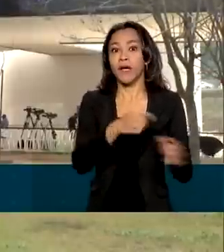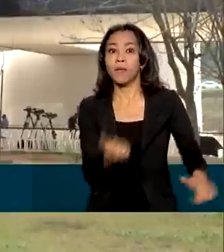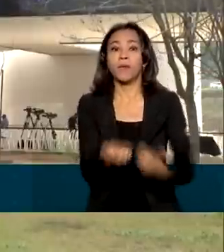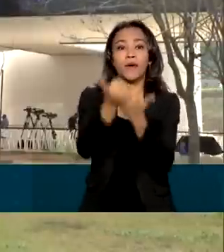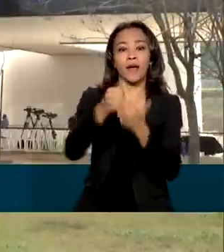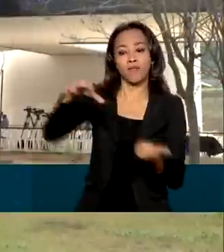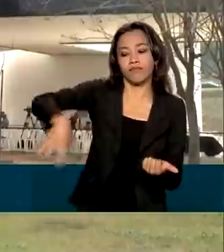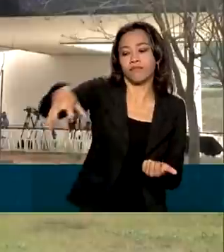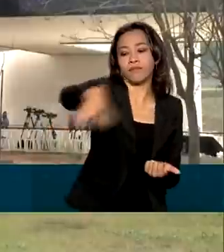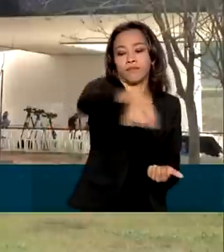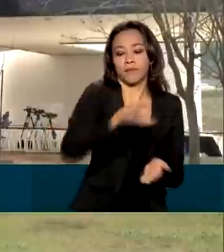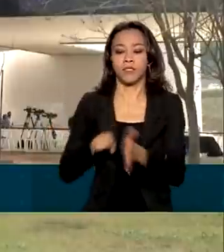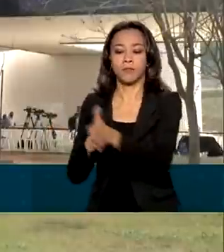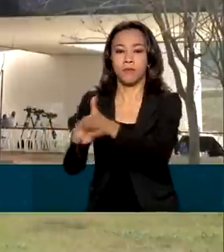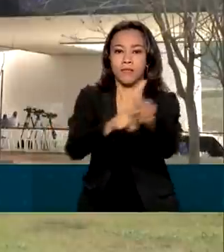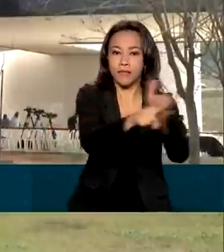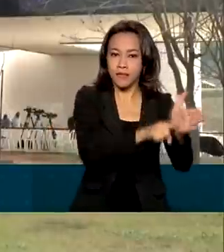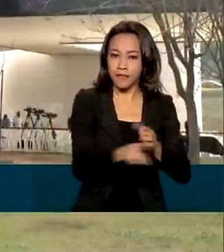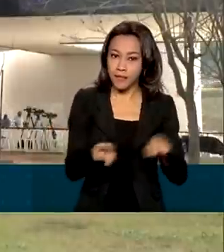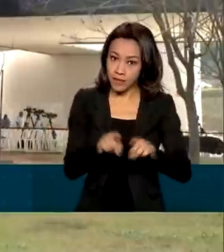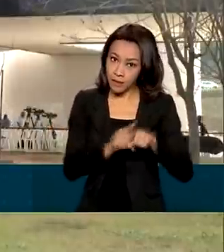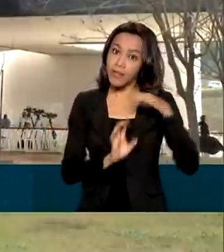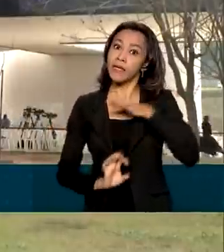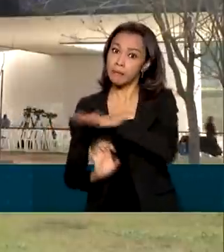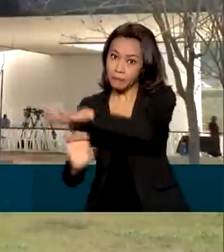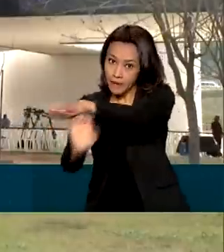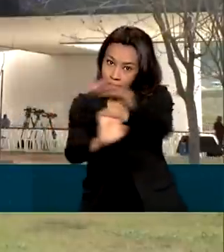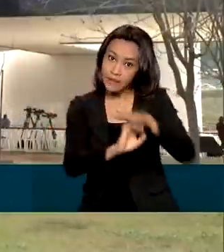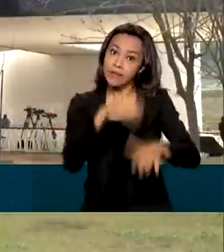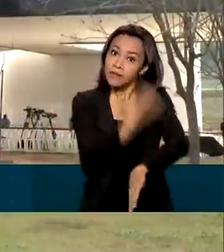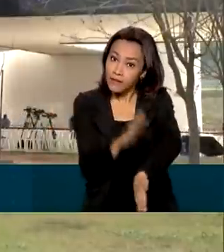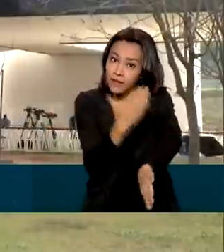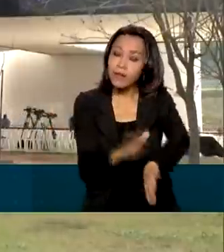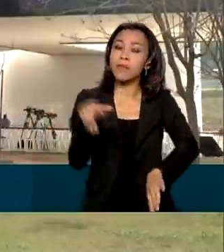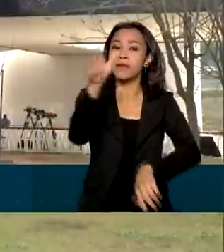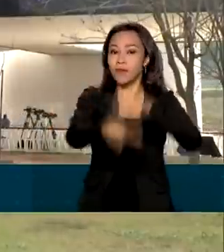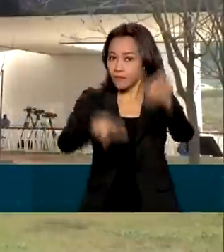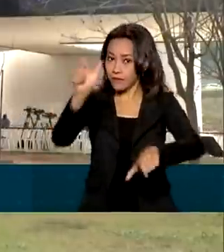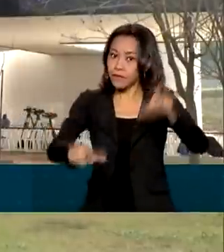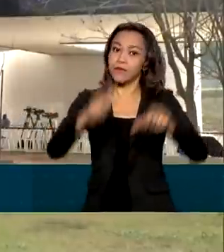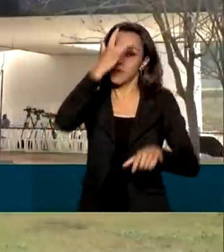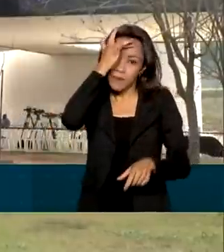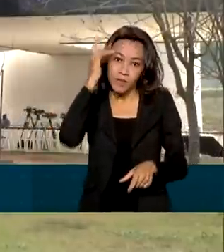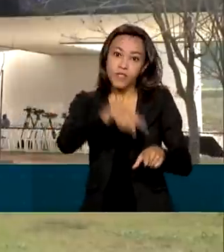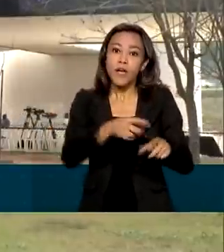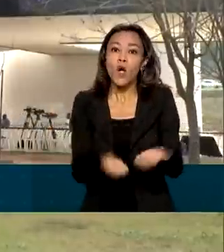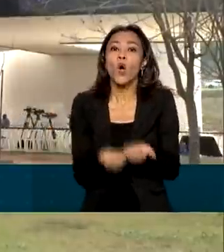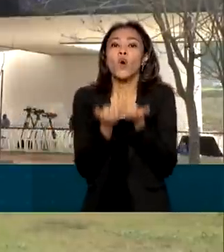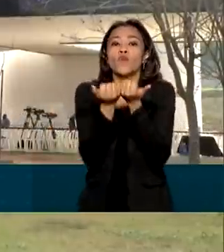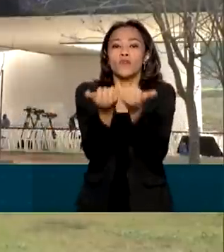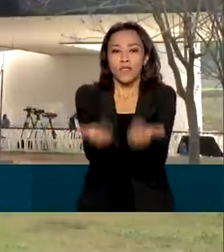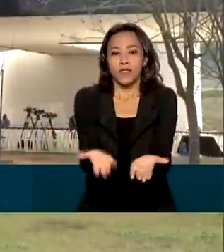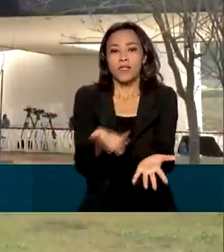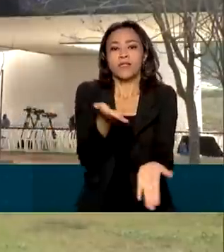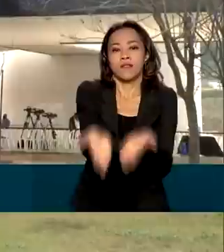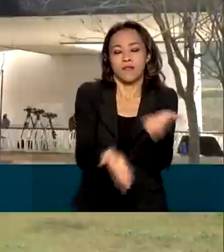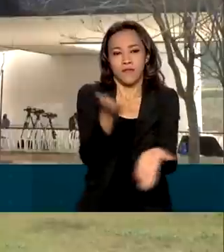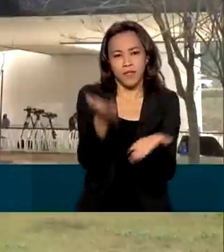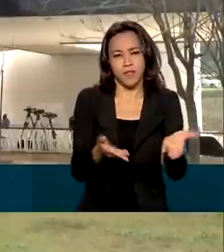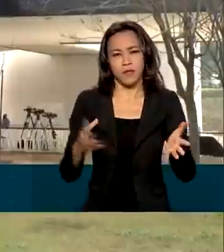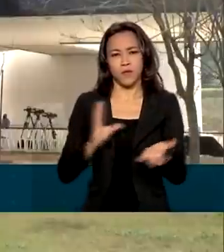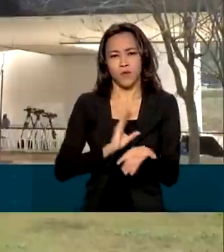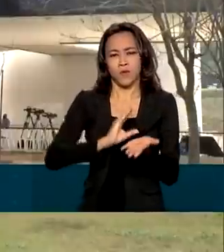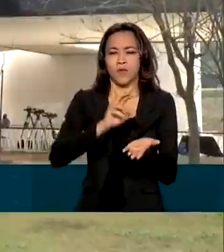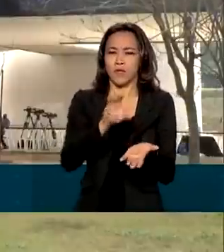e empresas por meio da capacitação dos profissionais e também da prestação de serviços. A parceria prevê investimentos de cerca de 50